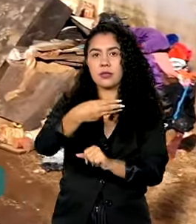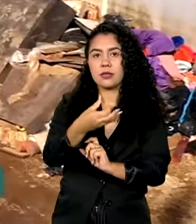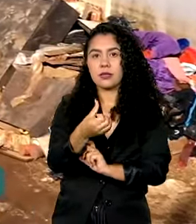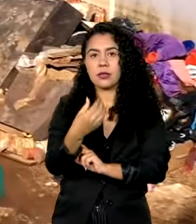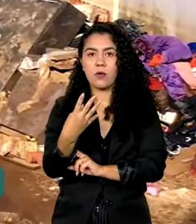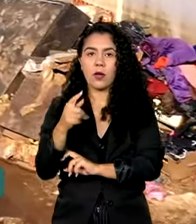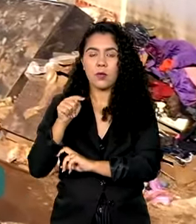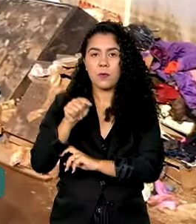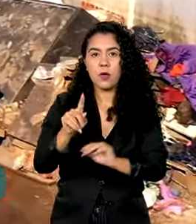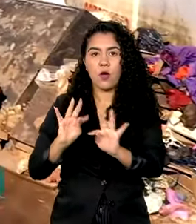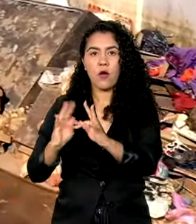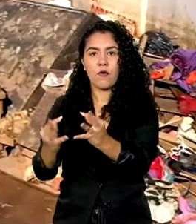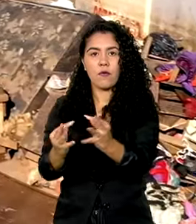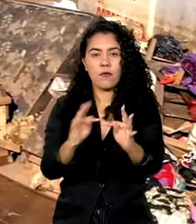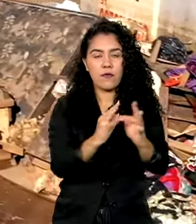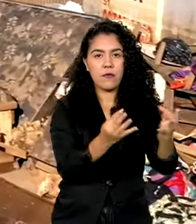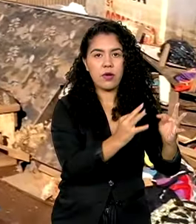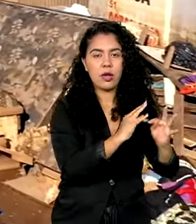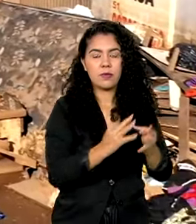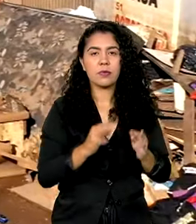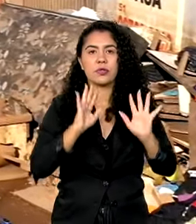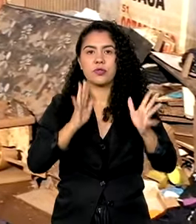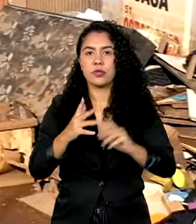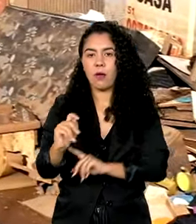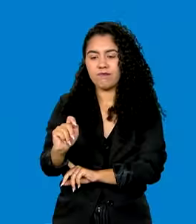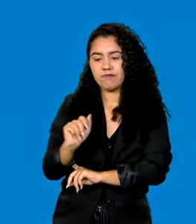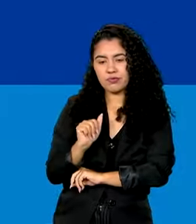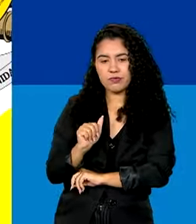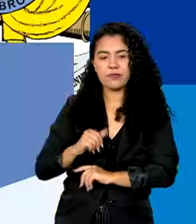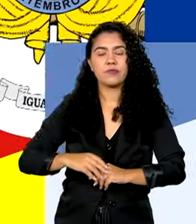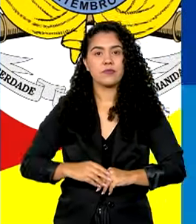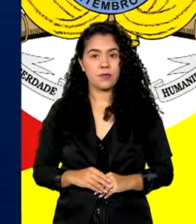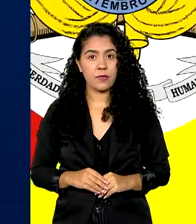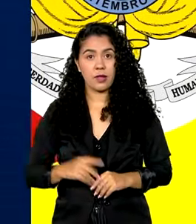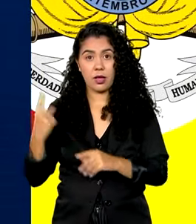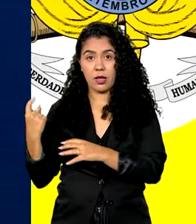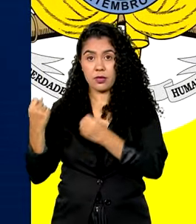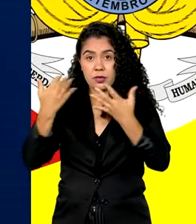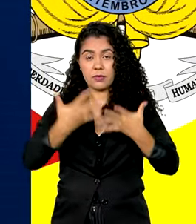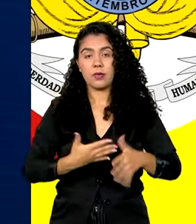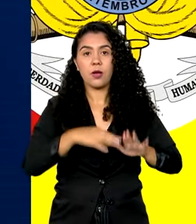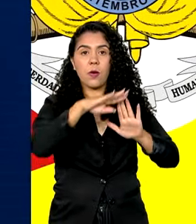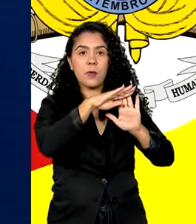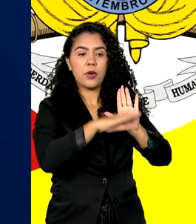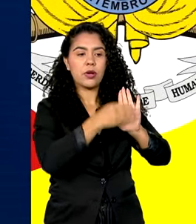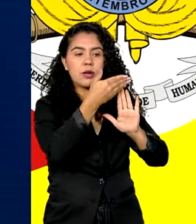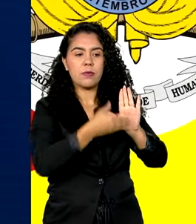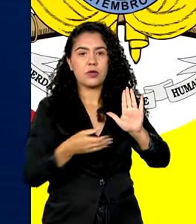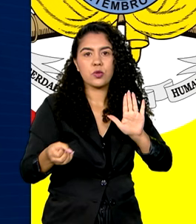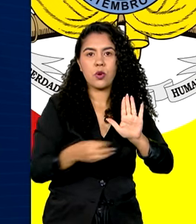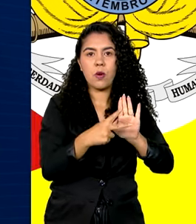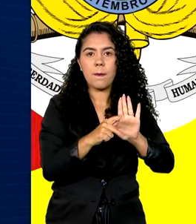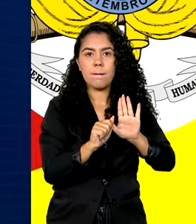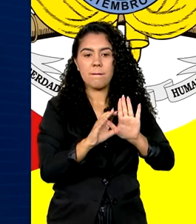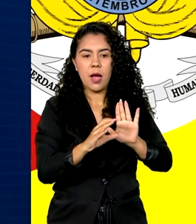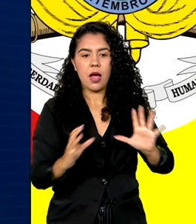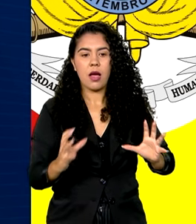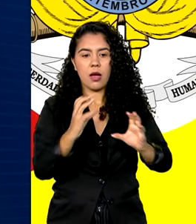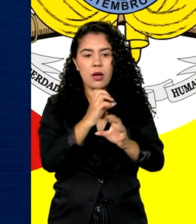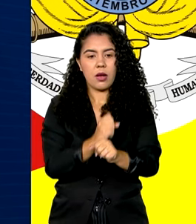famílias de 139 municípios gaúchos. O novo PAC Seleções destinará 8 bilhões